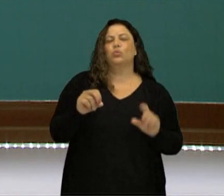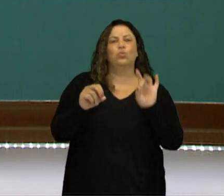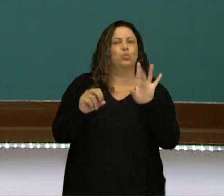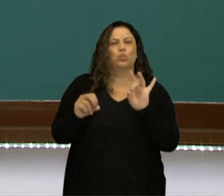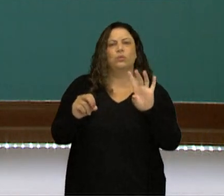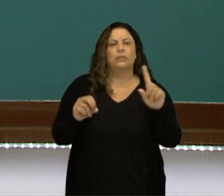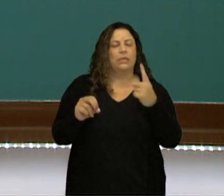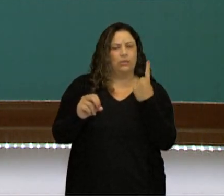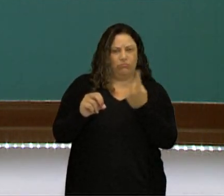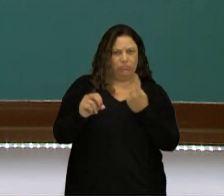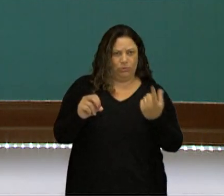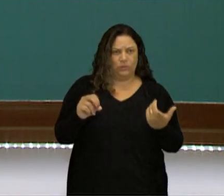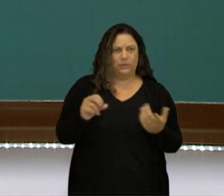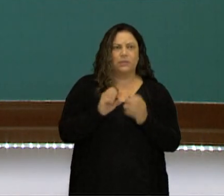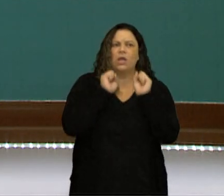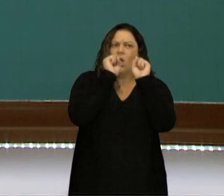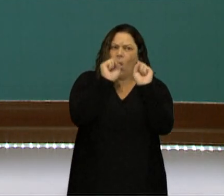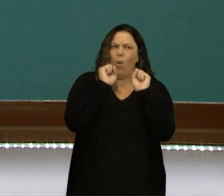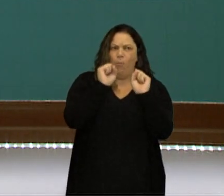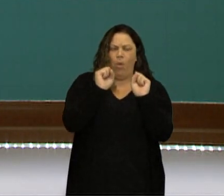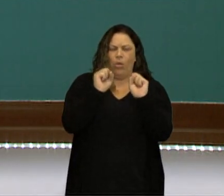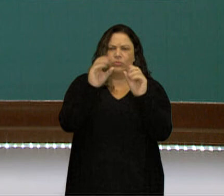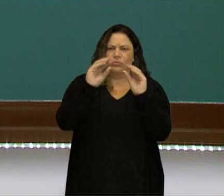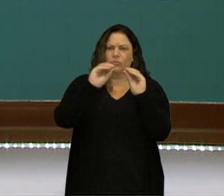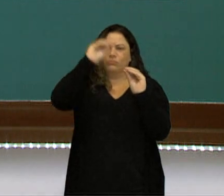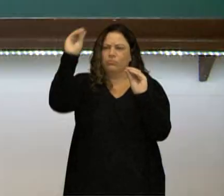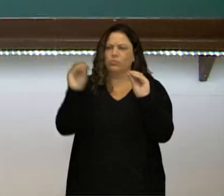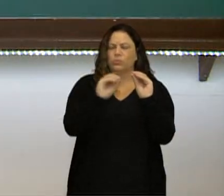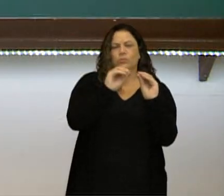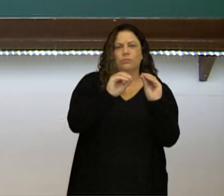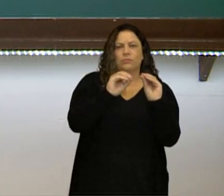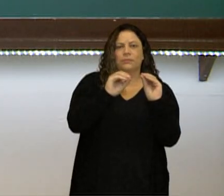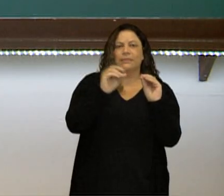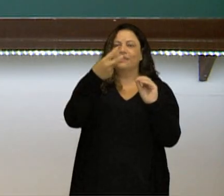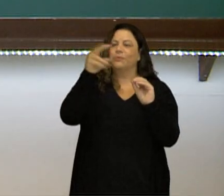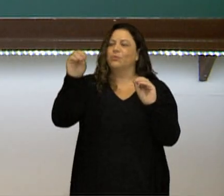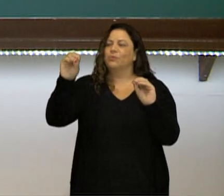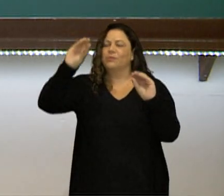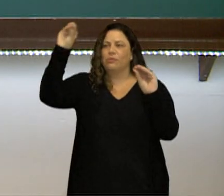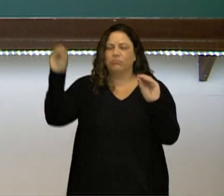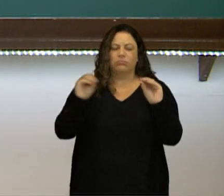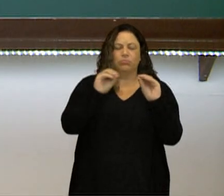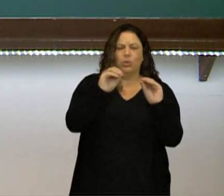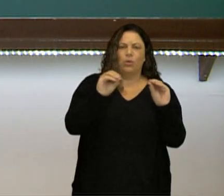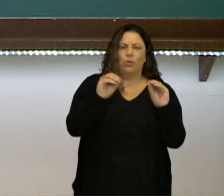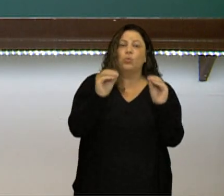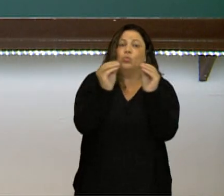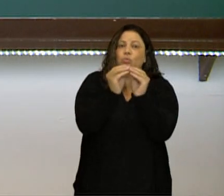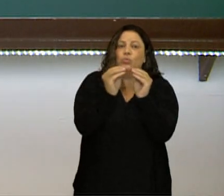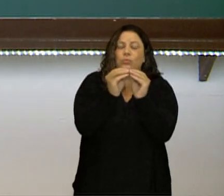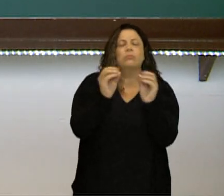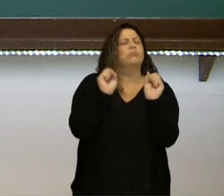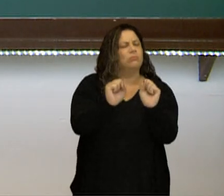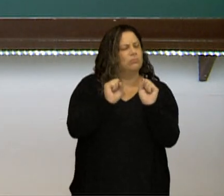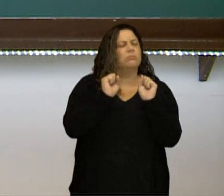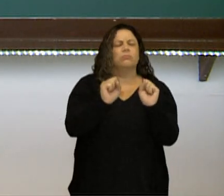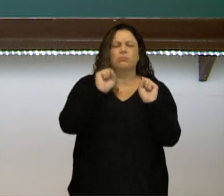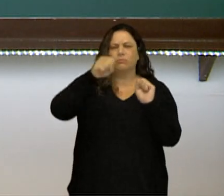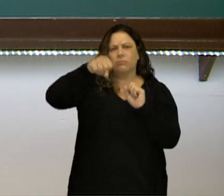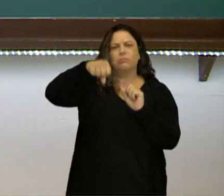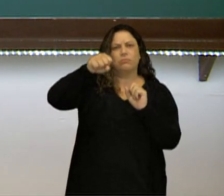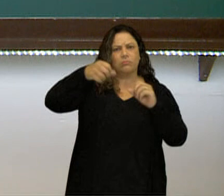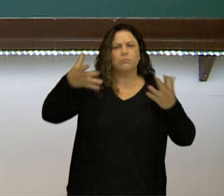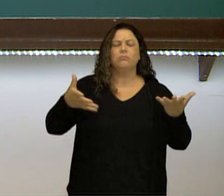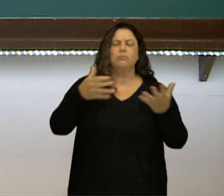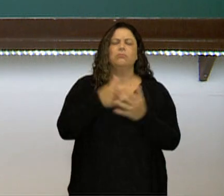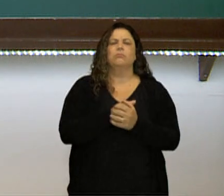50. Mas, professora, posso trazer esse 200 para cá? Pode, pode sim. Existem propriedade, uma propriedade